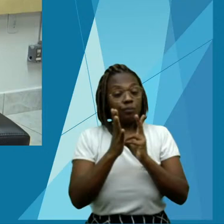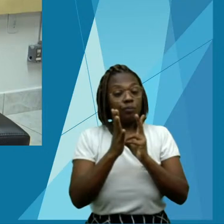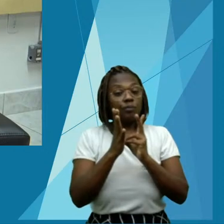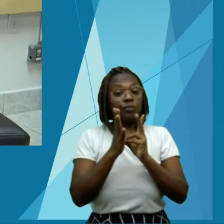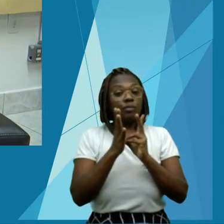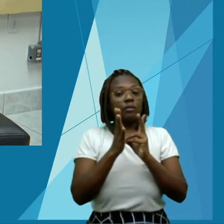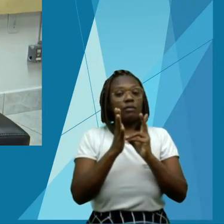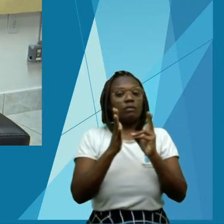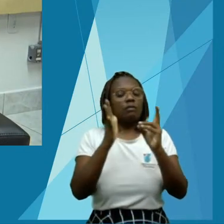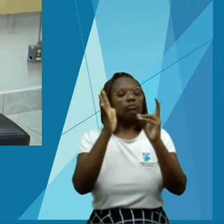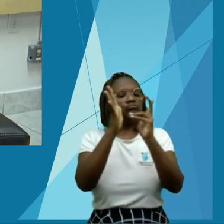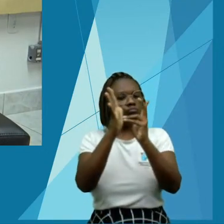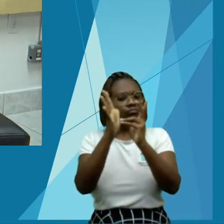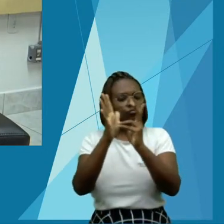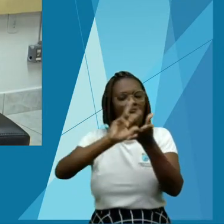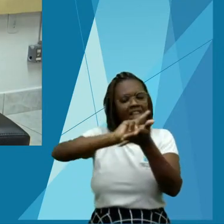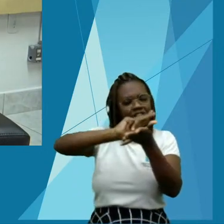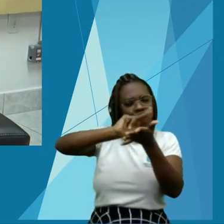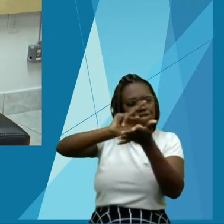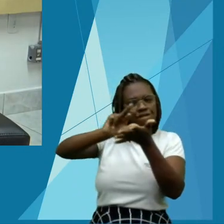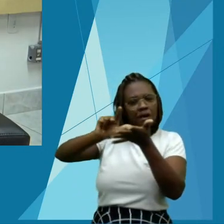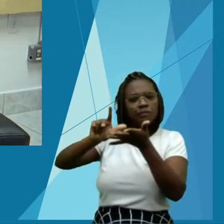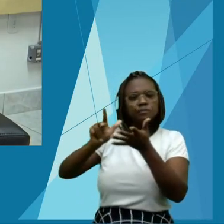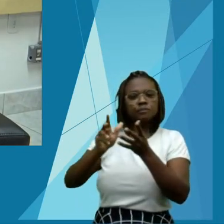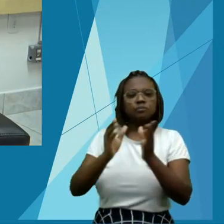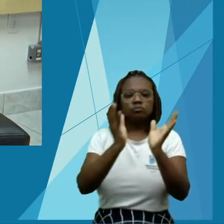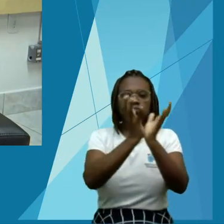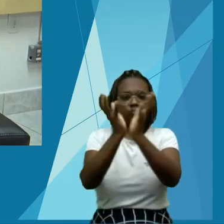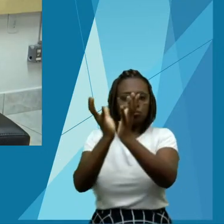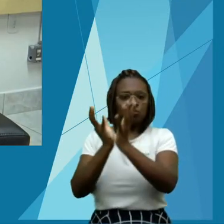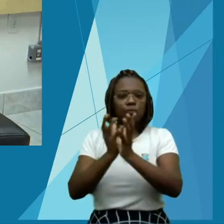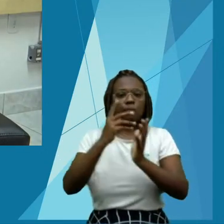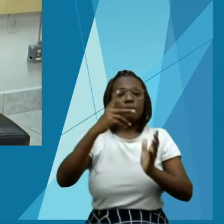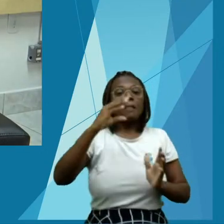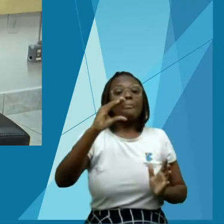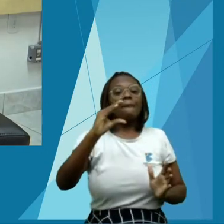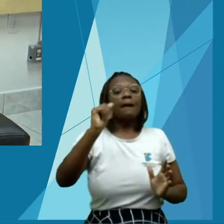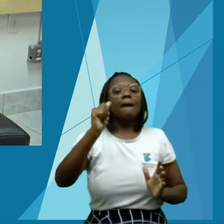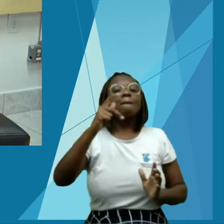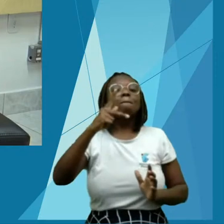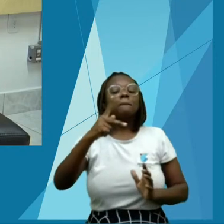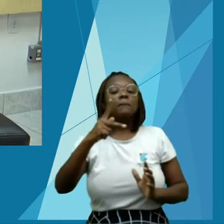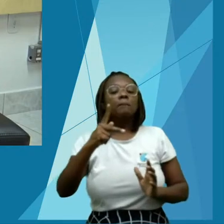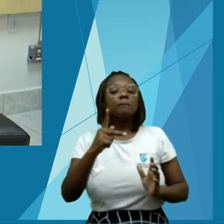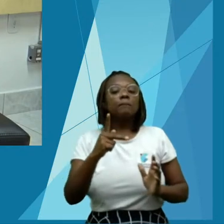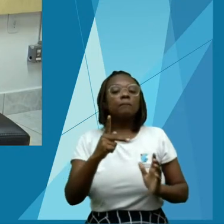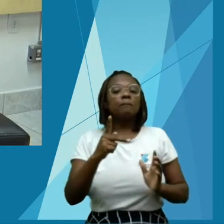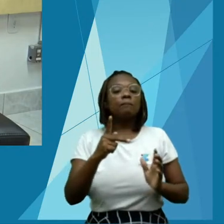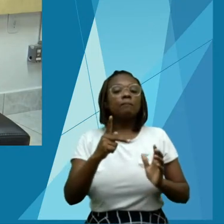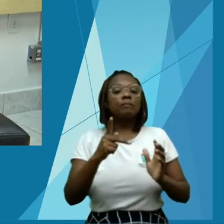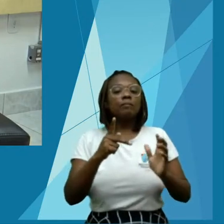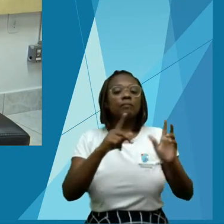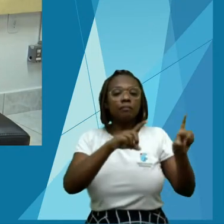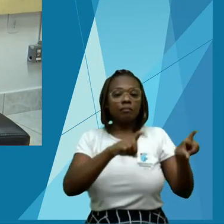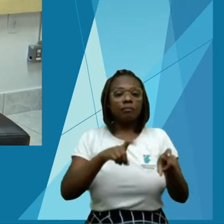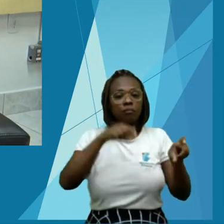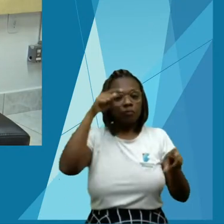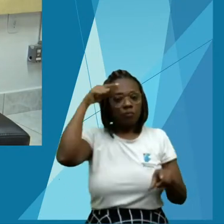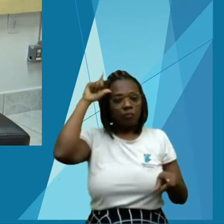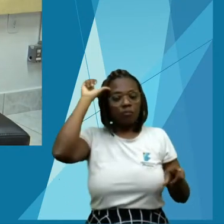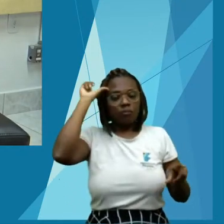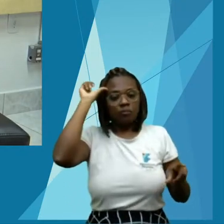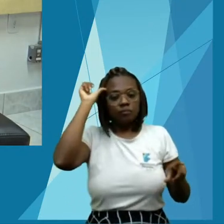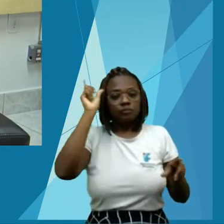Acre. Outro capítulo também trata da parte de solos com o uso de leguminosas e também das sementes, das espécies